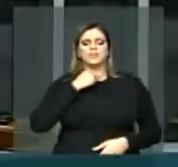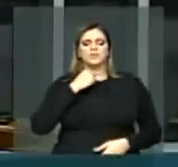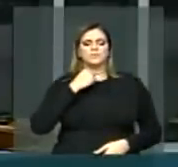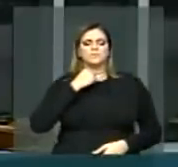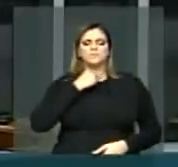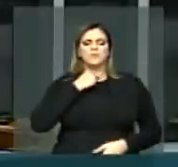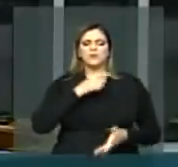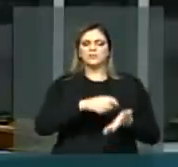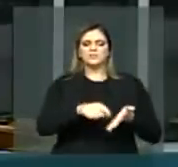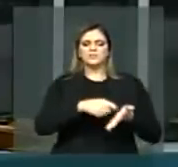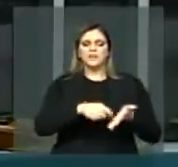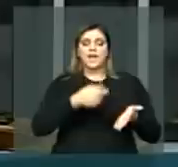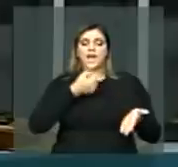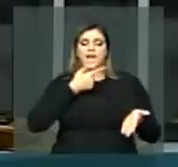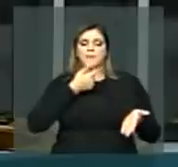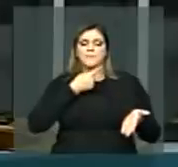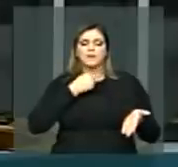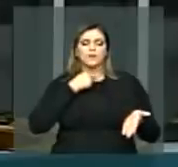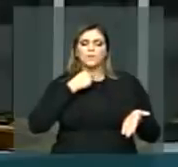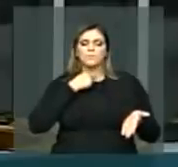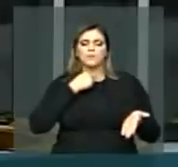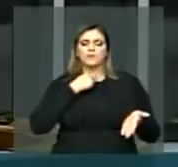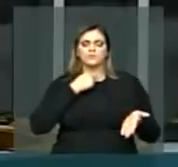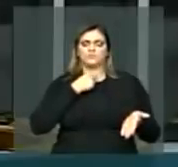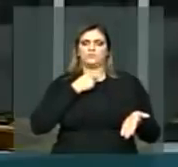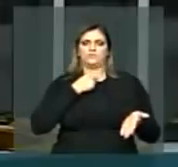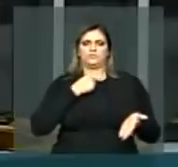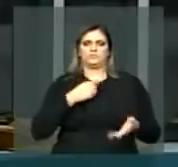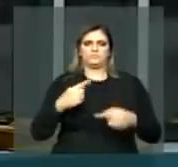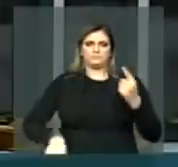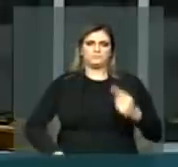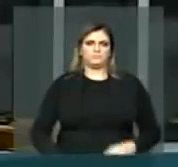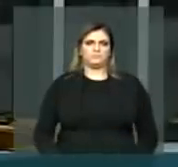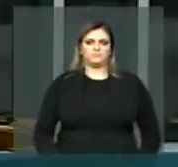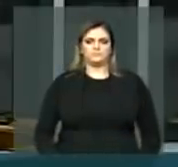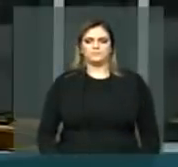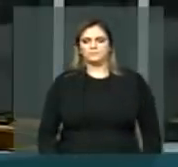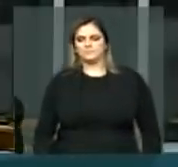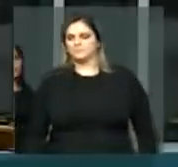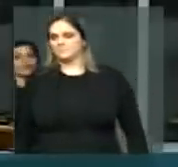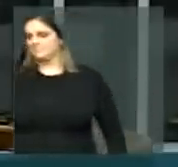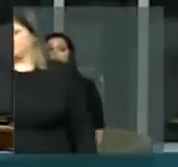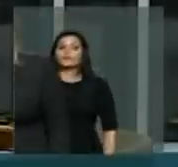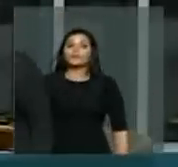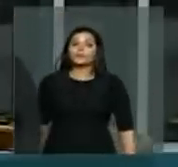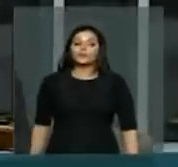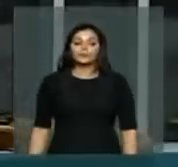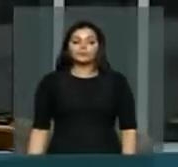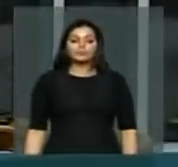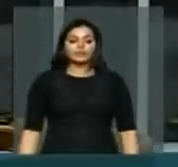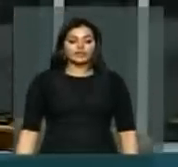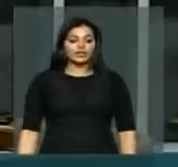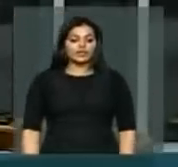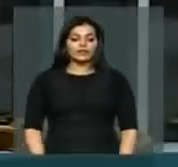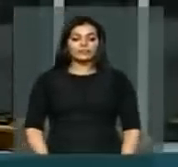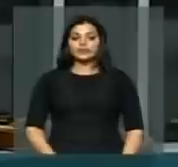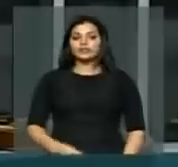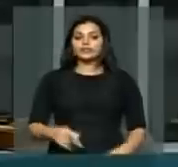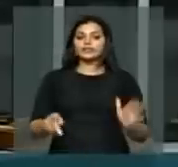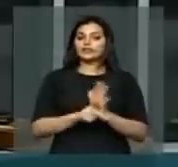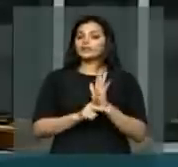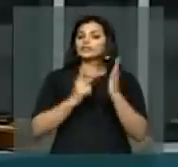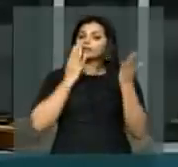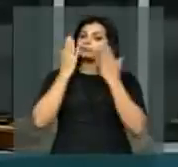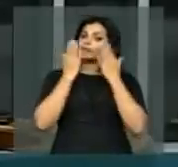receitar um remédio. Ele não pode. Quem receita é o psiquiatra, o psicólogo não pode. Mas, nesse